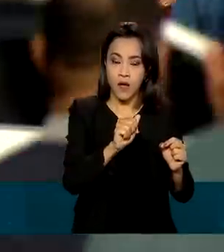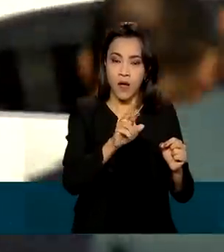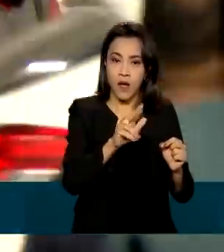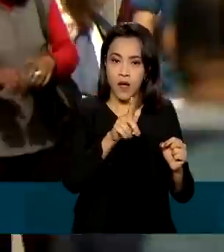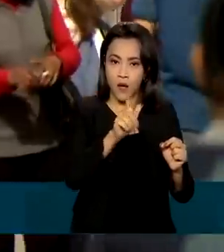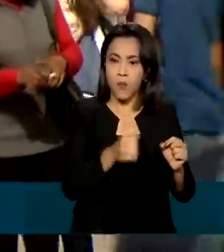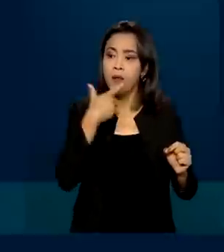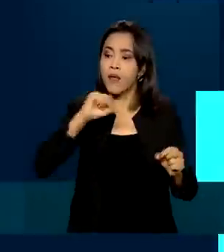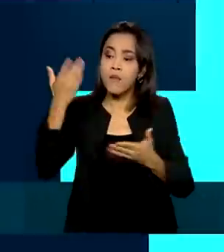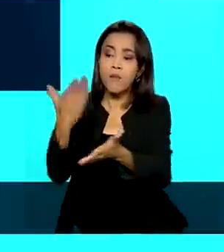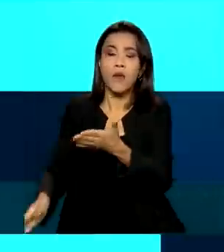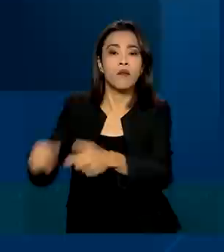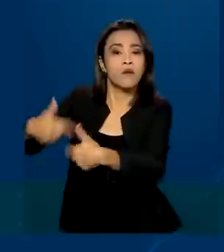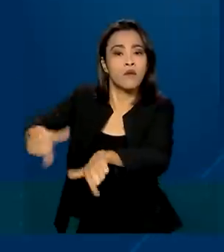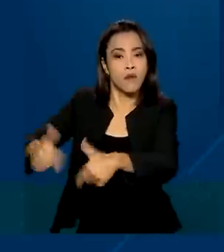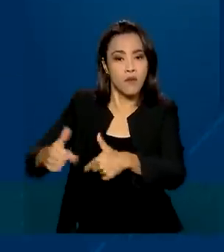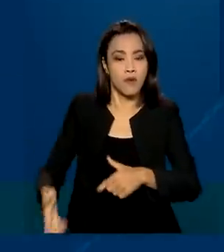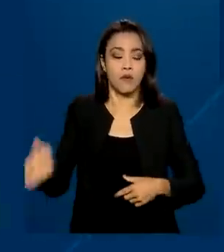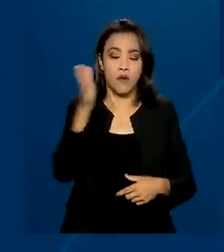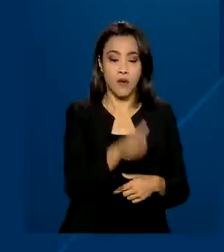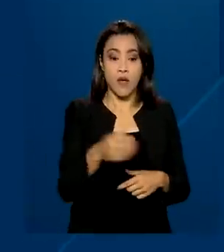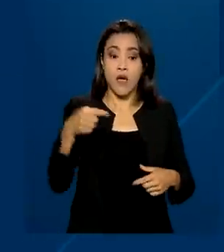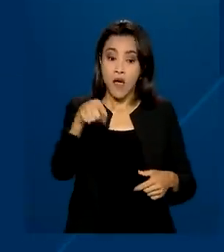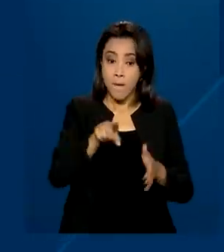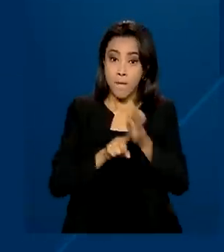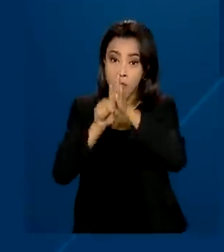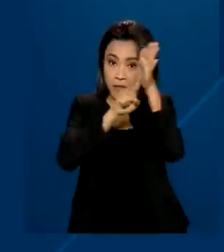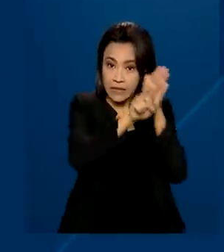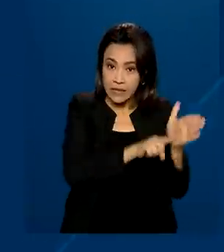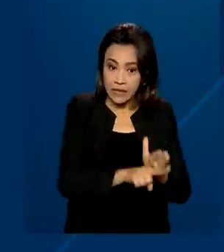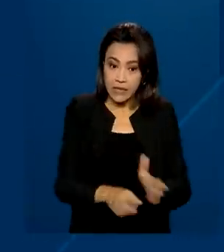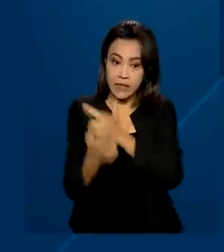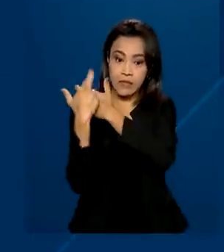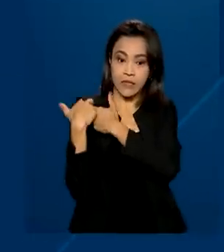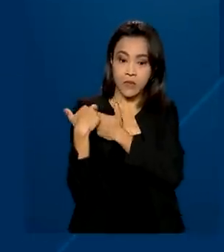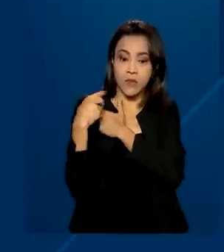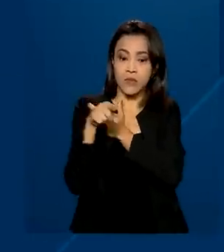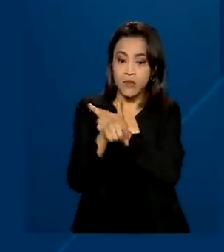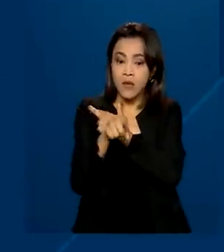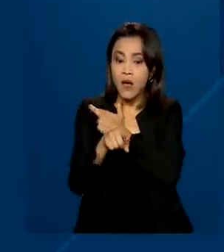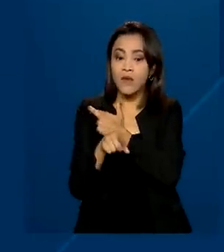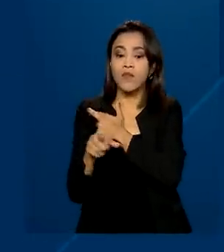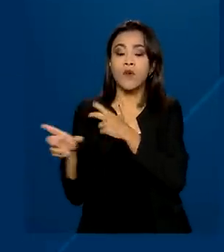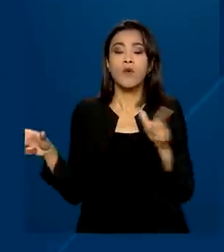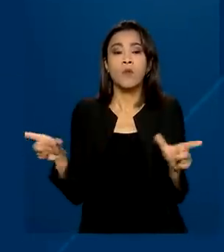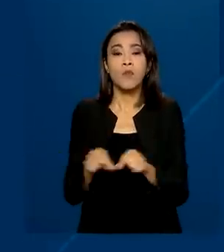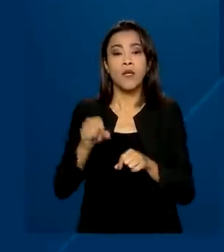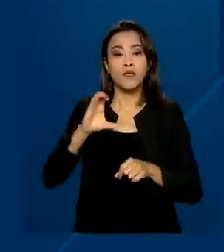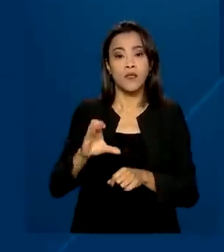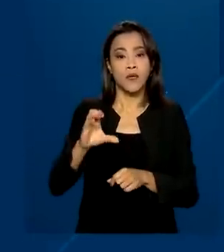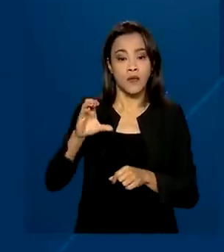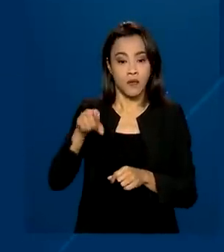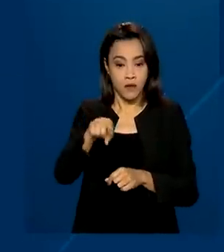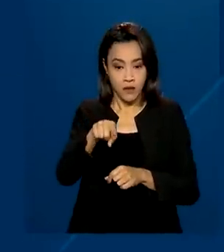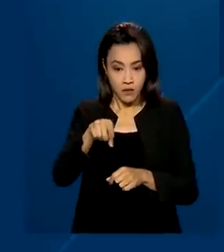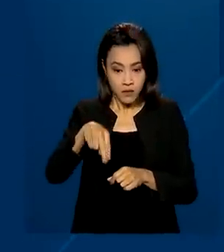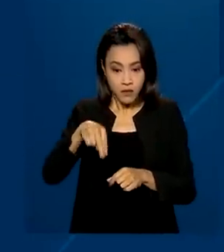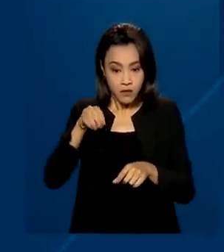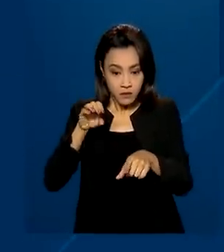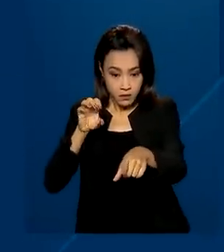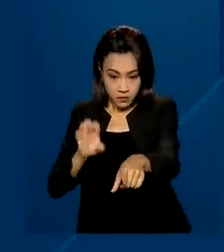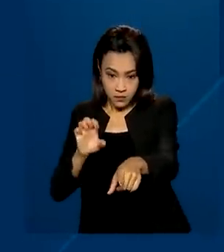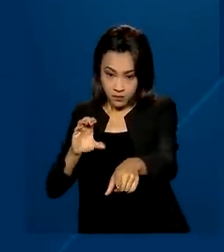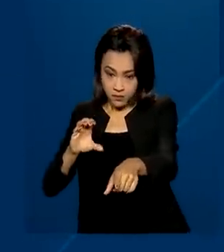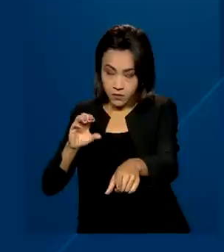primeira prestação. De acordo com uma pesquisa da Confederação Nacional do Comércio de Bens, Serviços e Turismo, em maio de